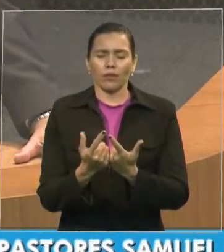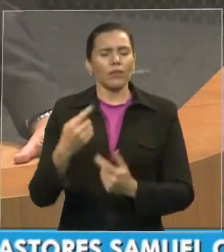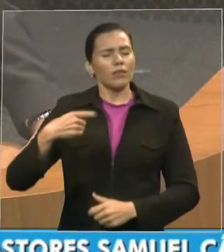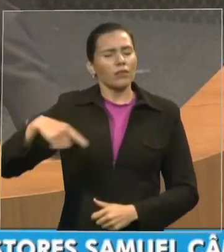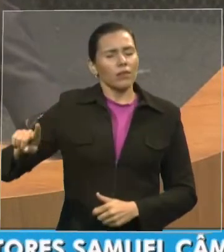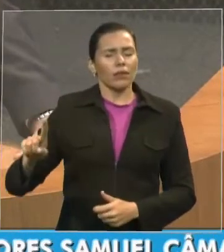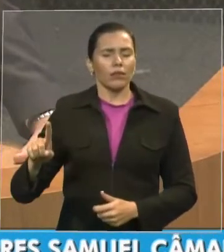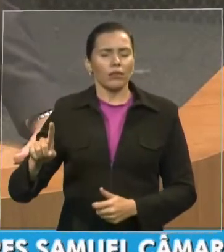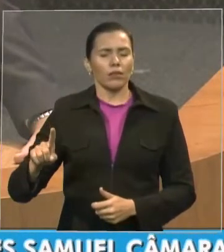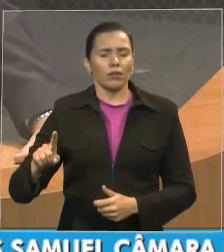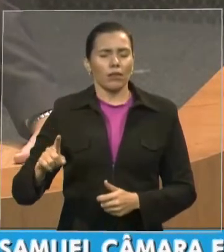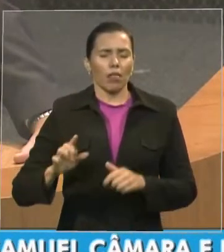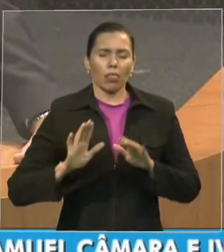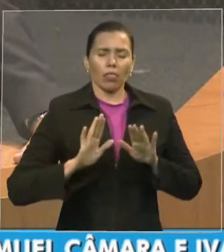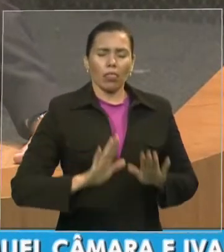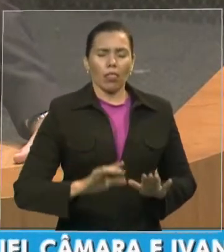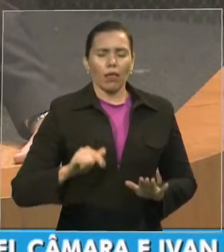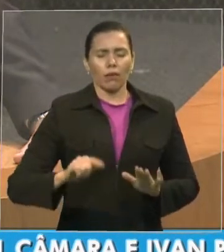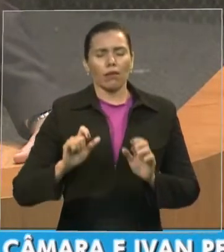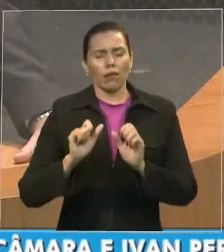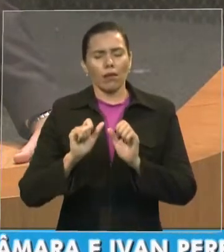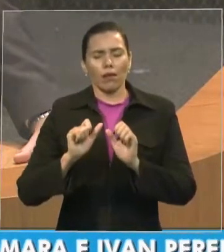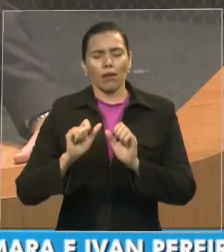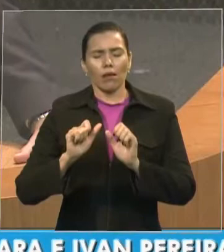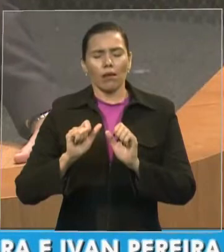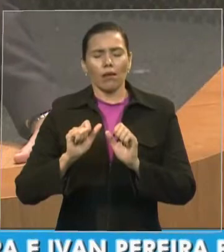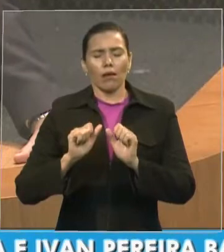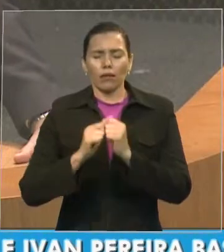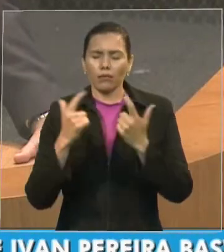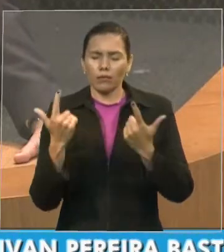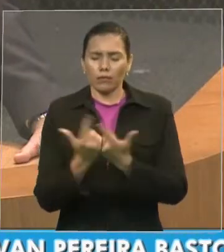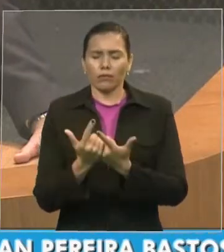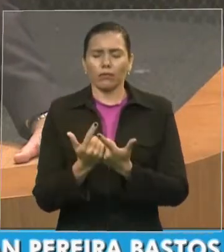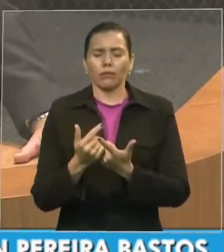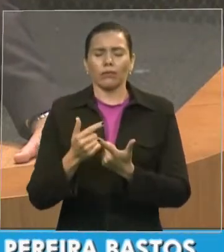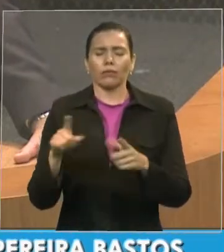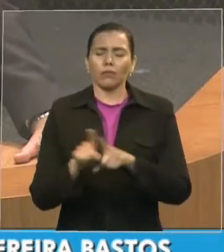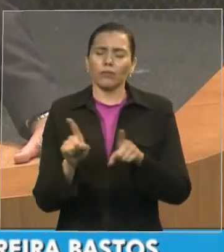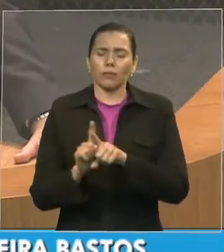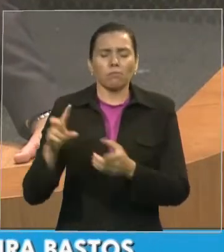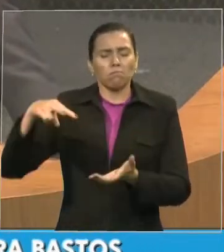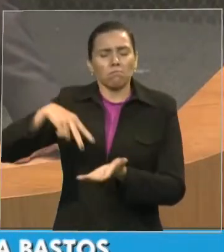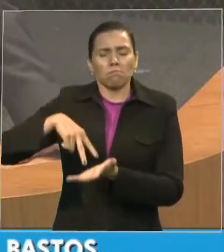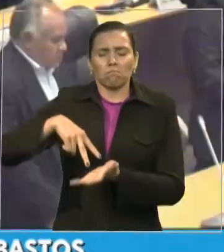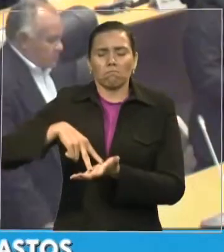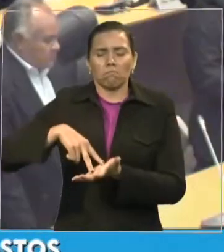sem interceder sem orar